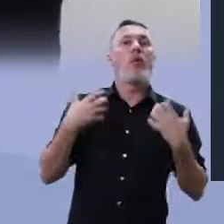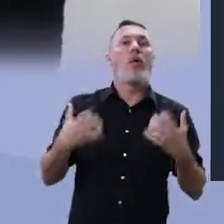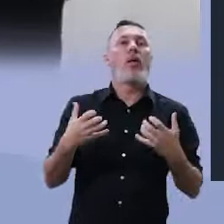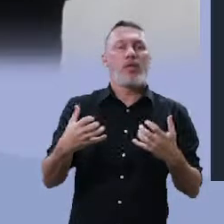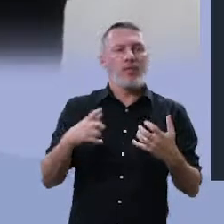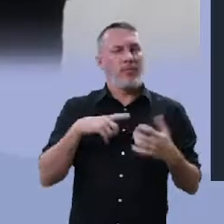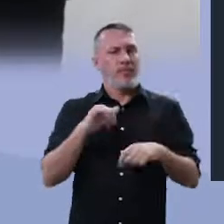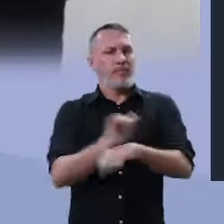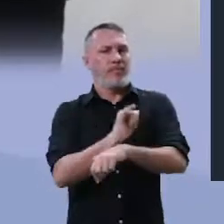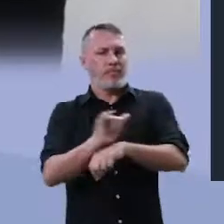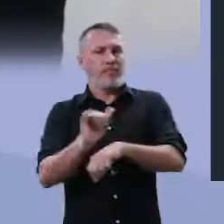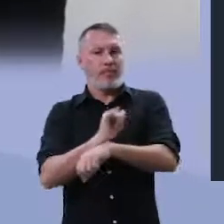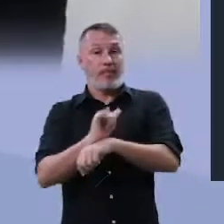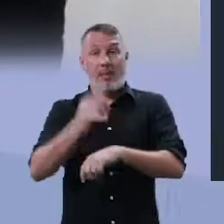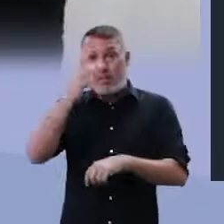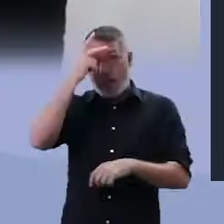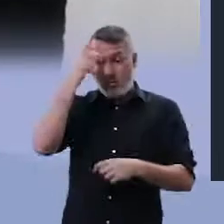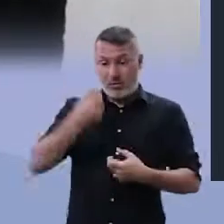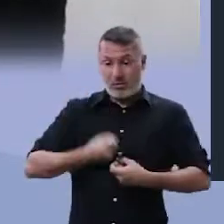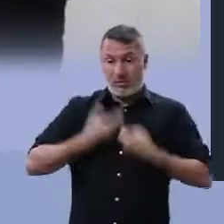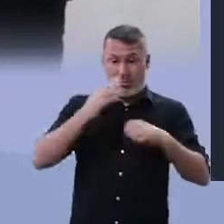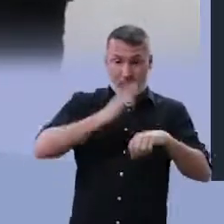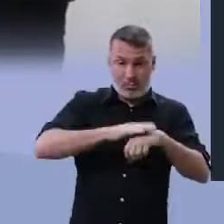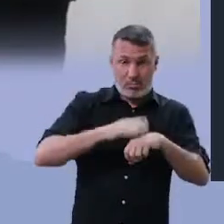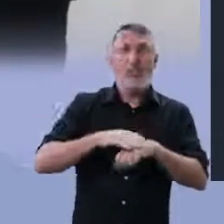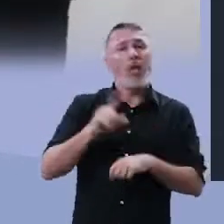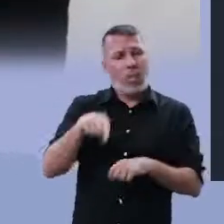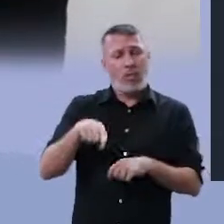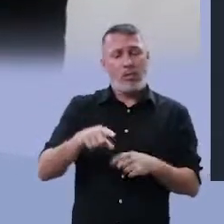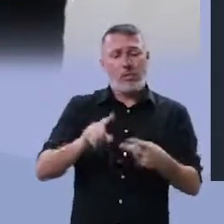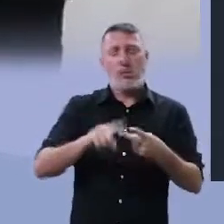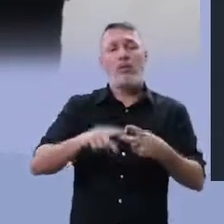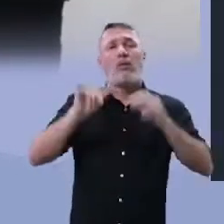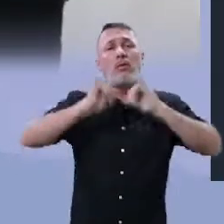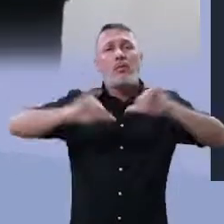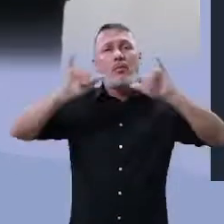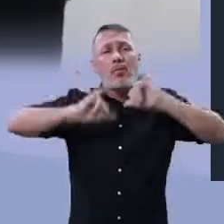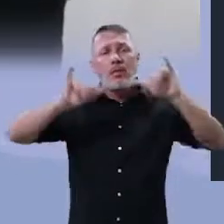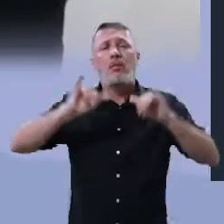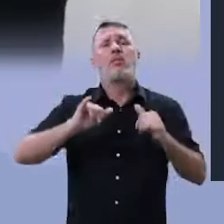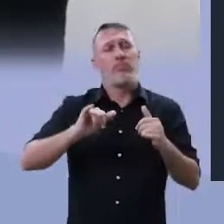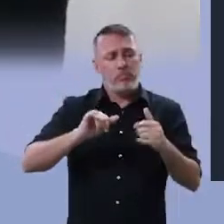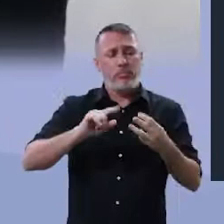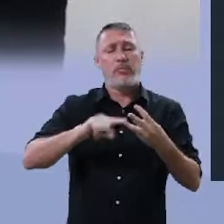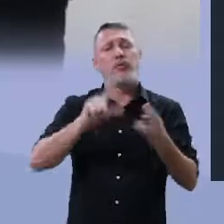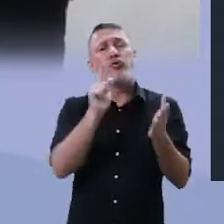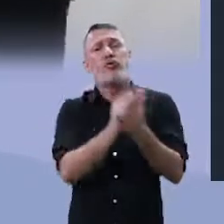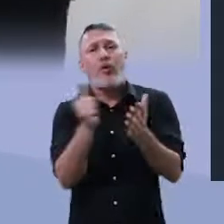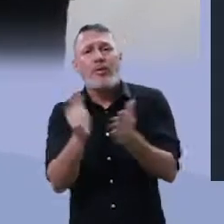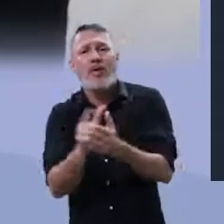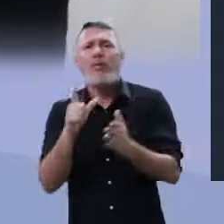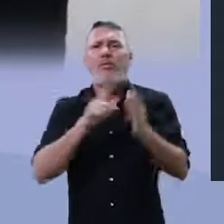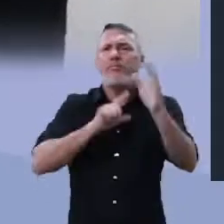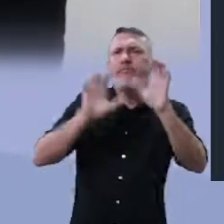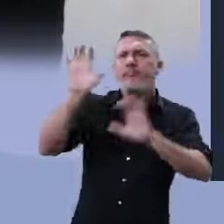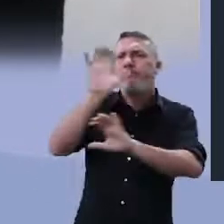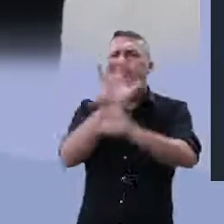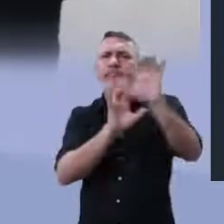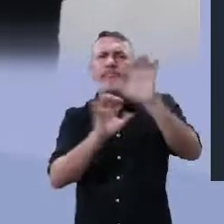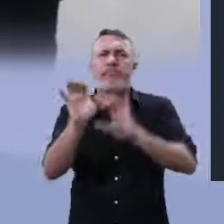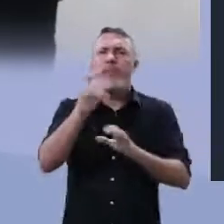que você queira. O poeta faz isso, a propaganda faz isso, os jornais buscam na diagramação